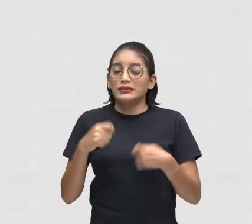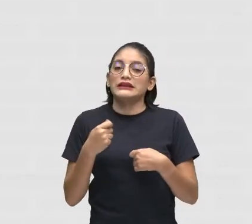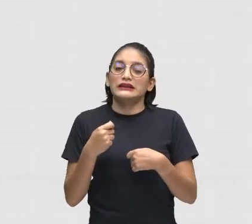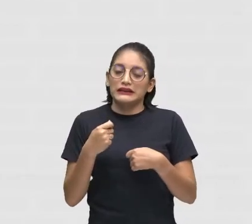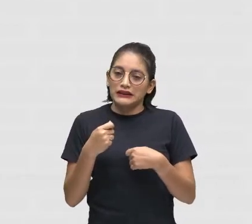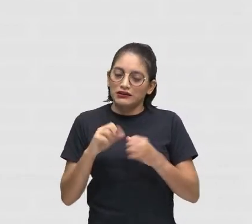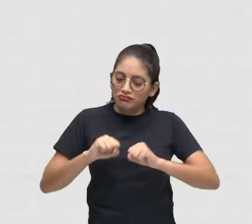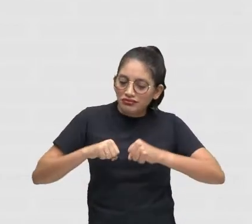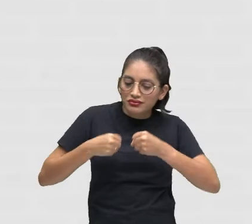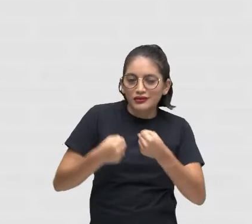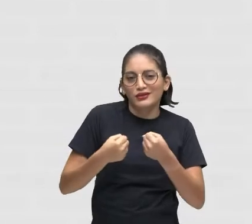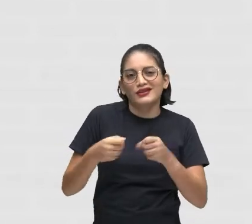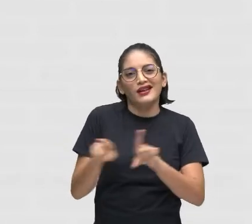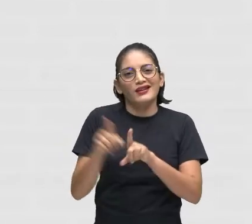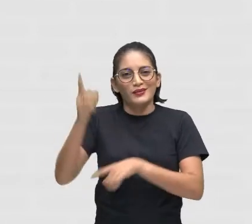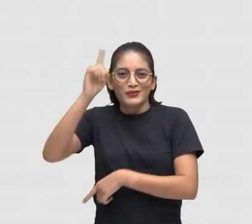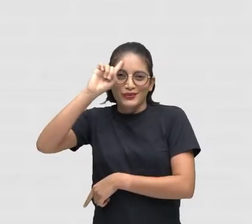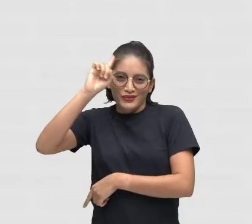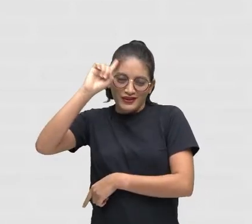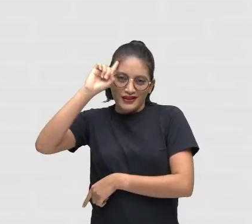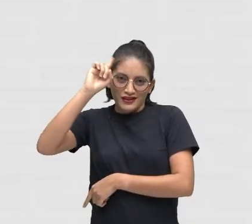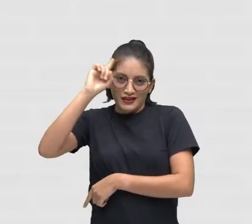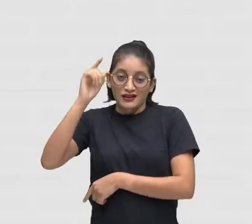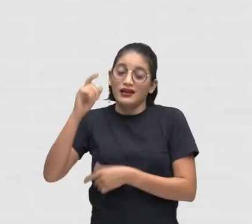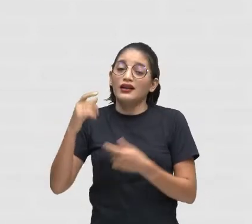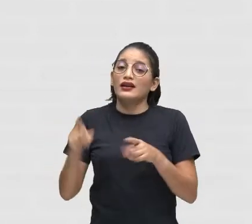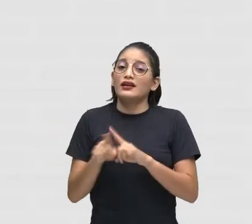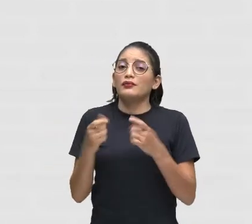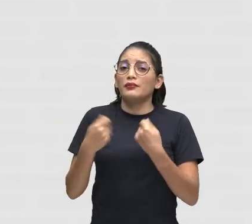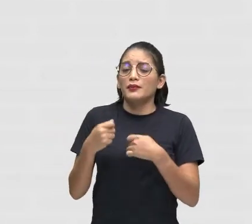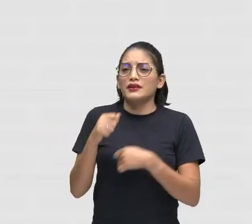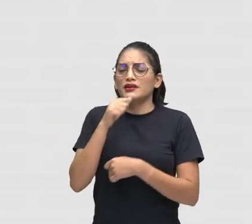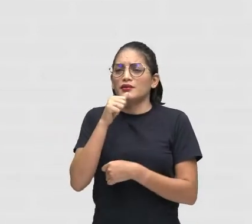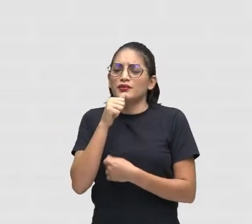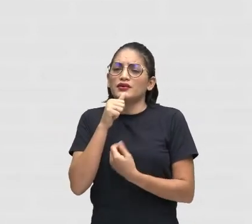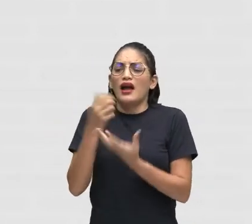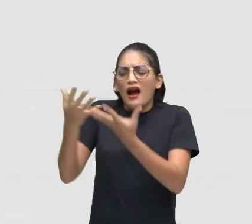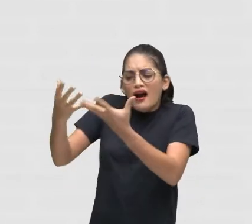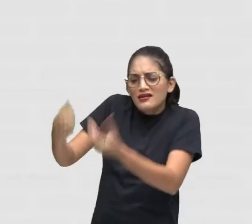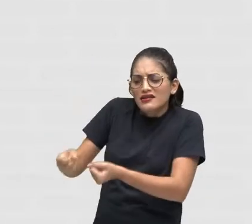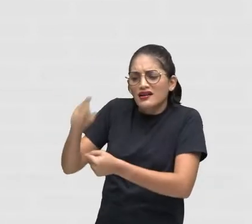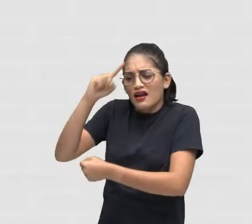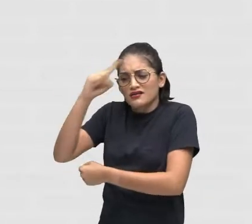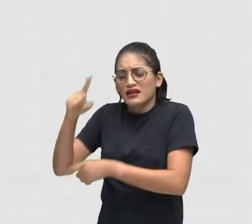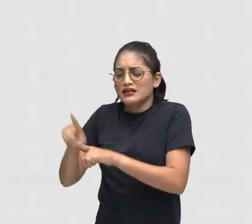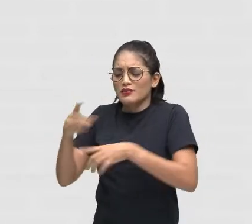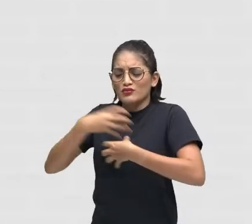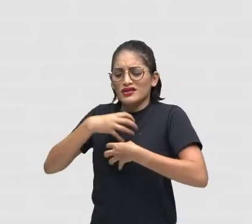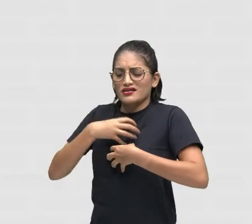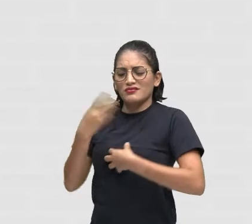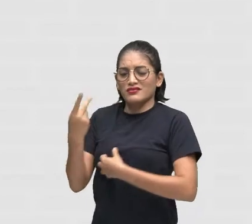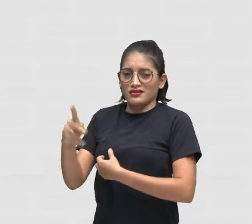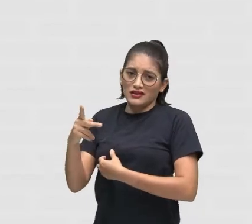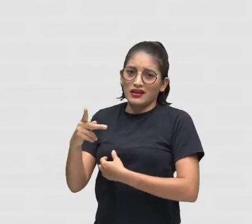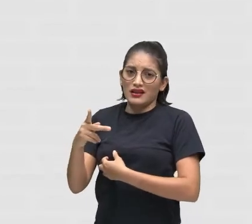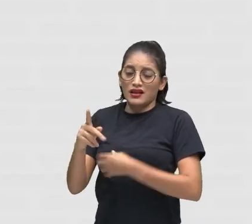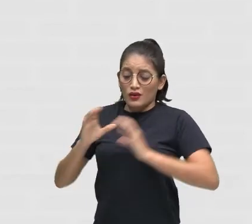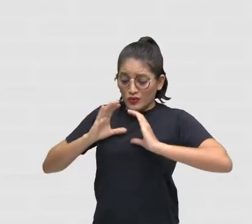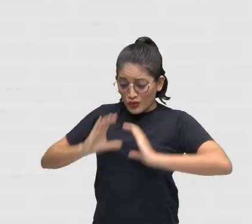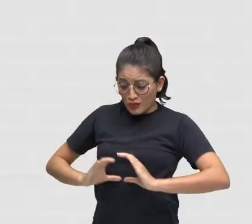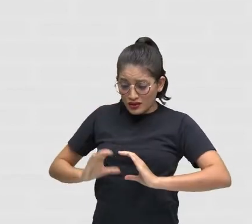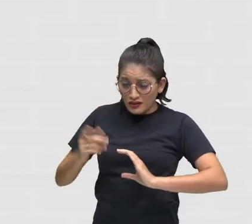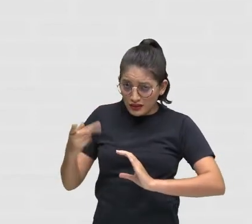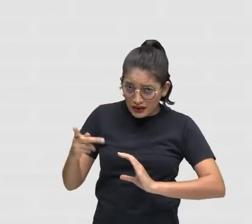pouco mais Do nosso cotidiano Devemos considerar As ideias Os sentimentos Dos outros Nas suas atitudes